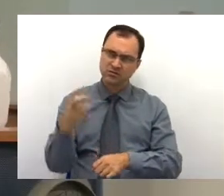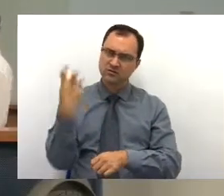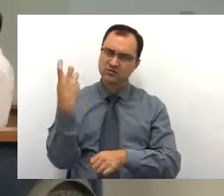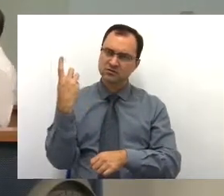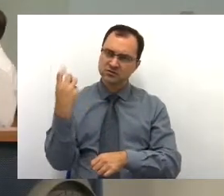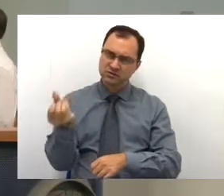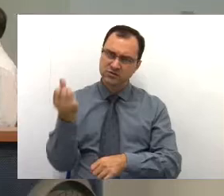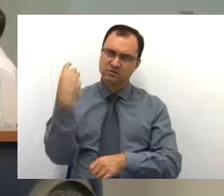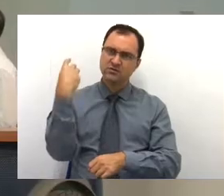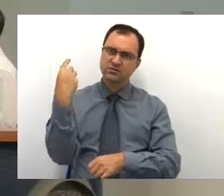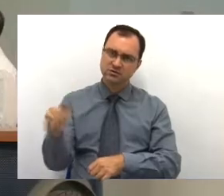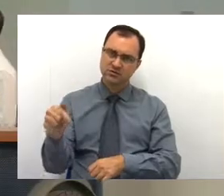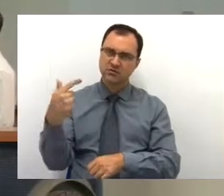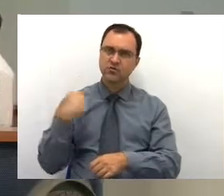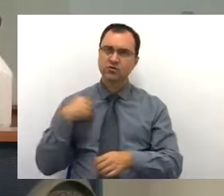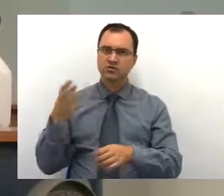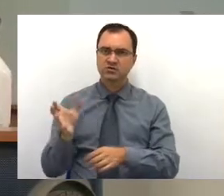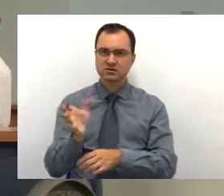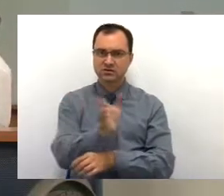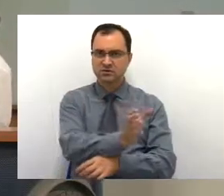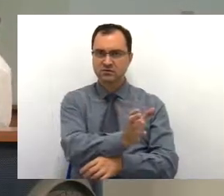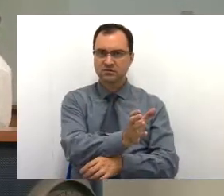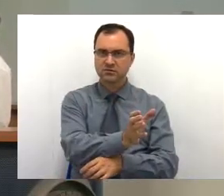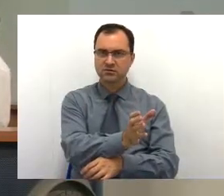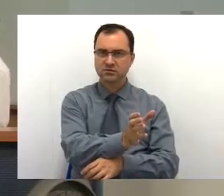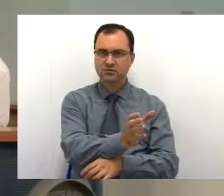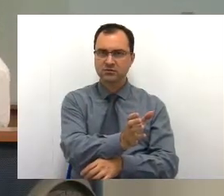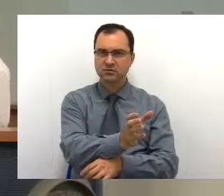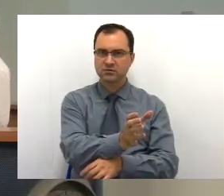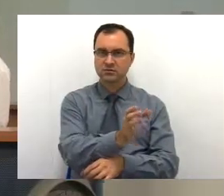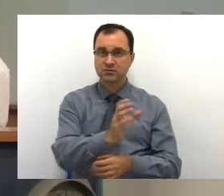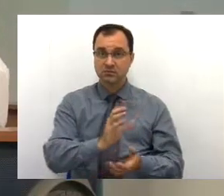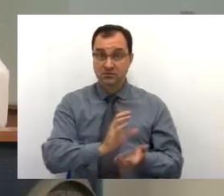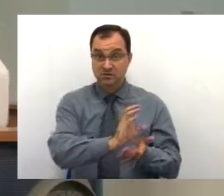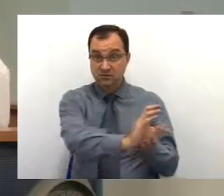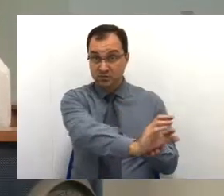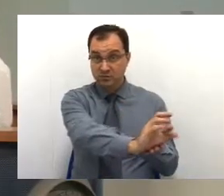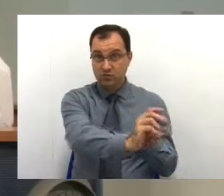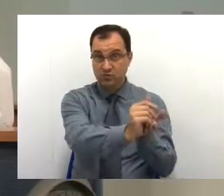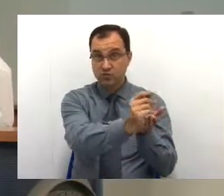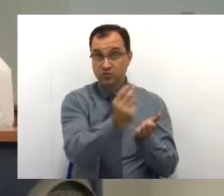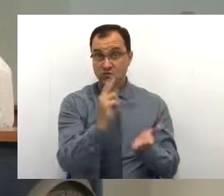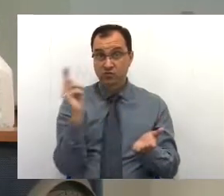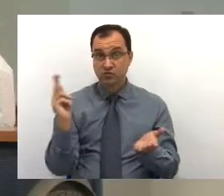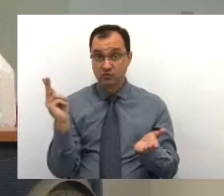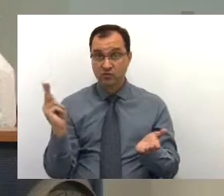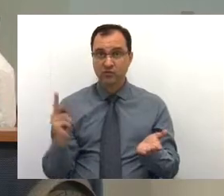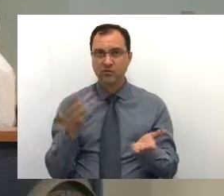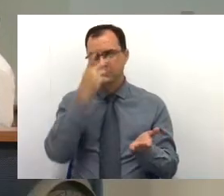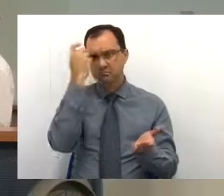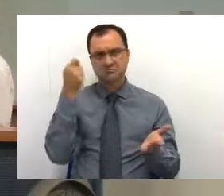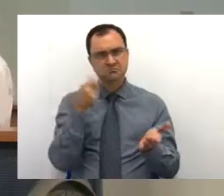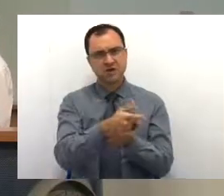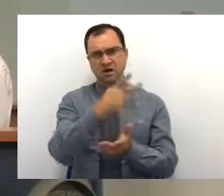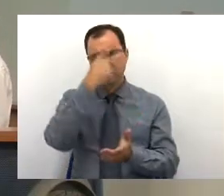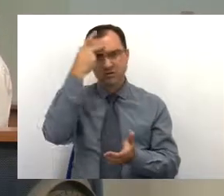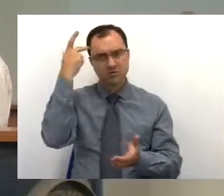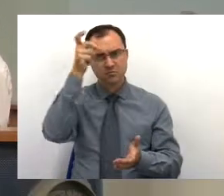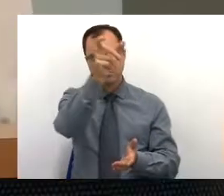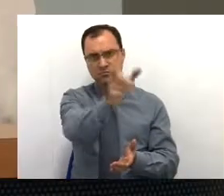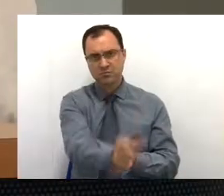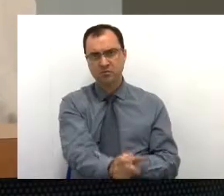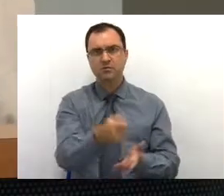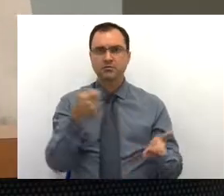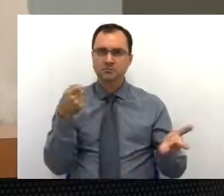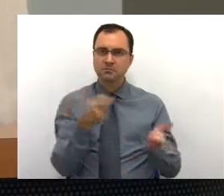Nós separamos esses valores entre despesas com o pessoal, despesas